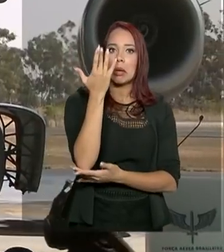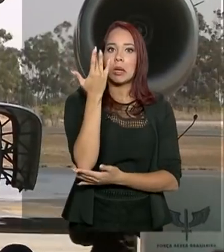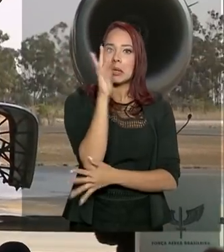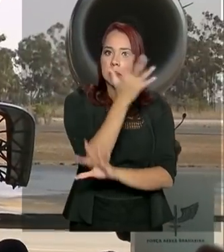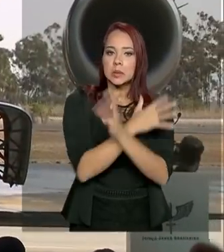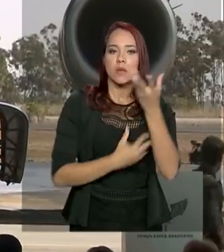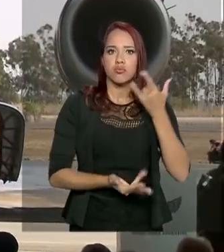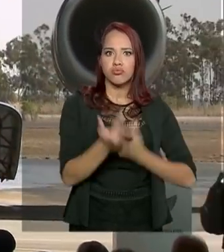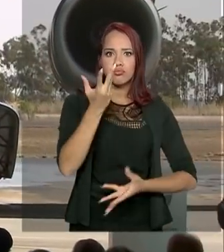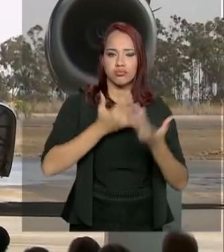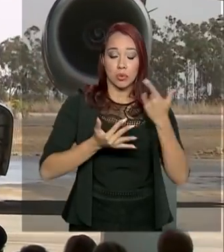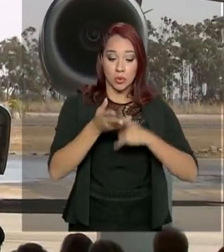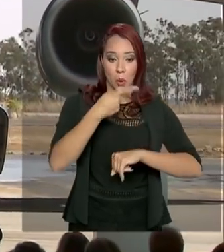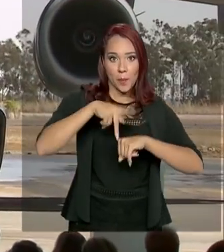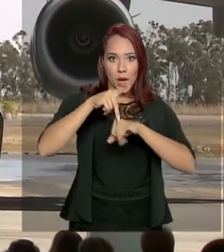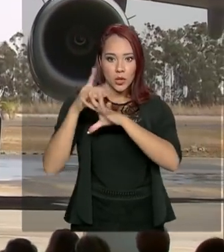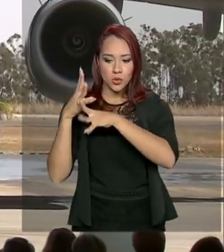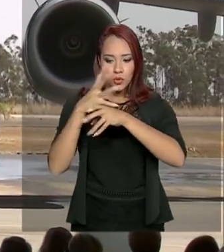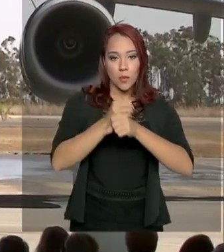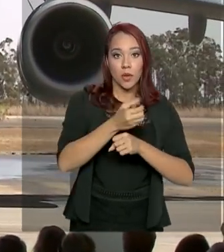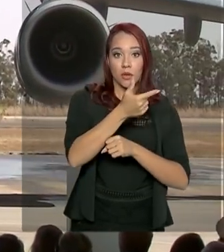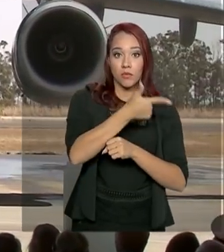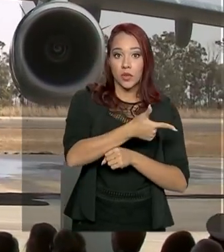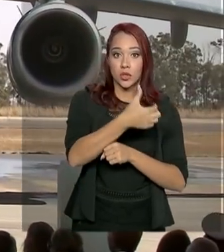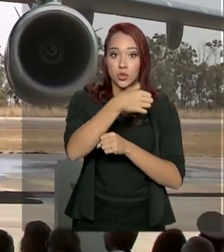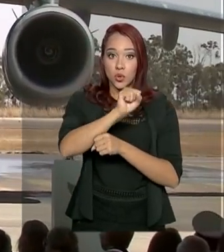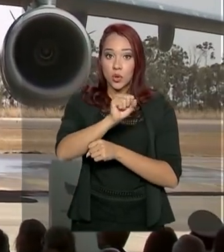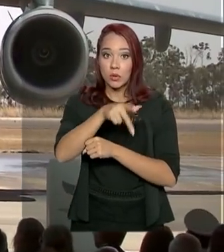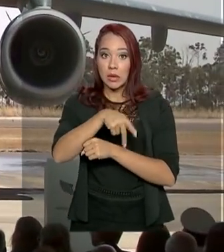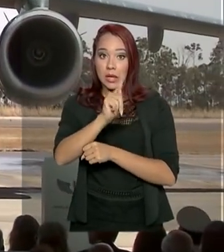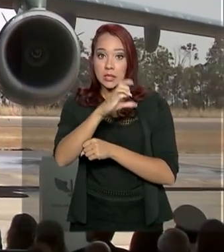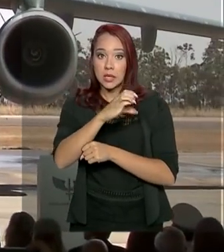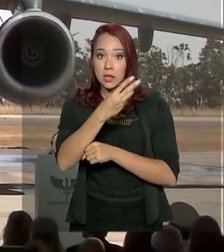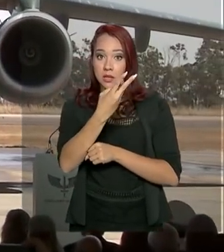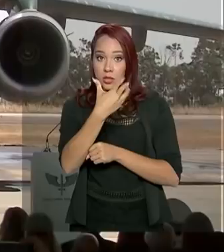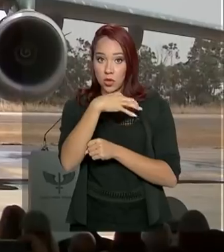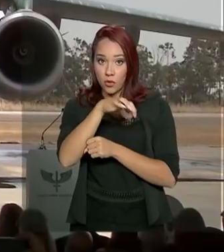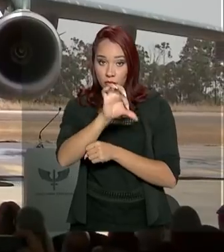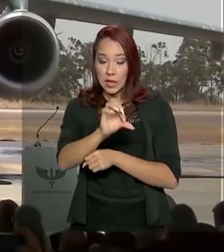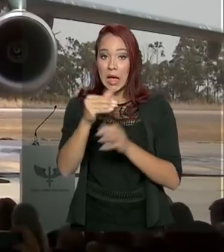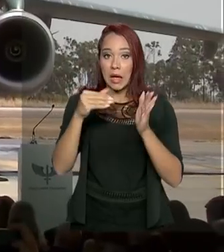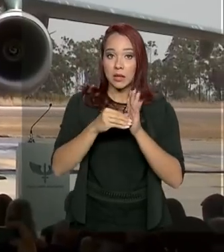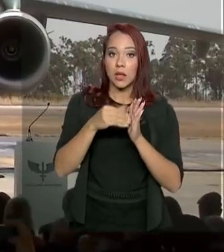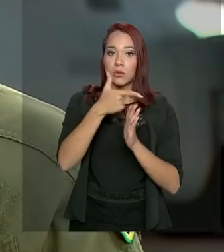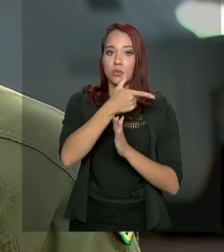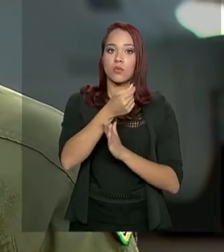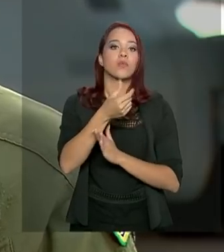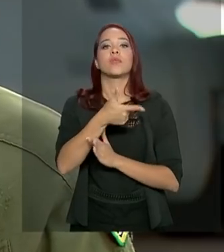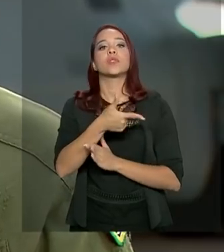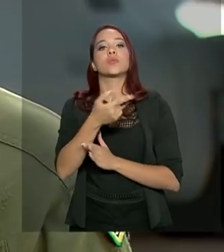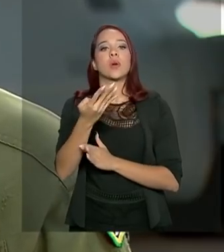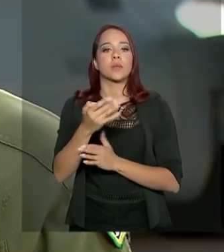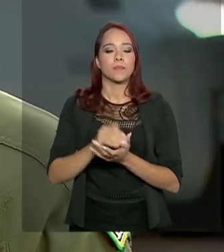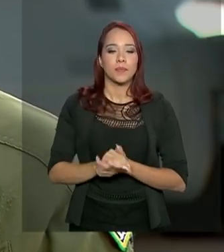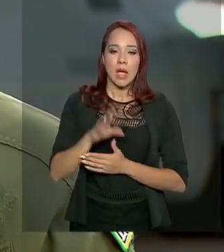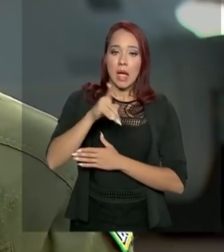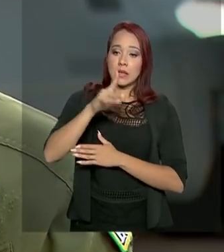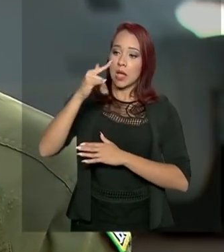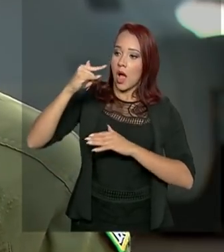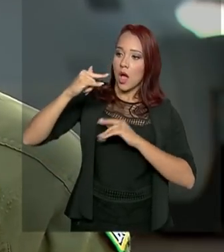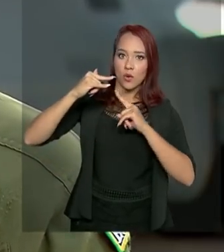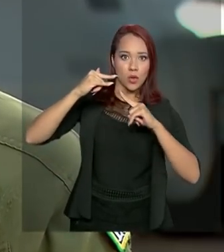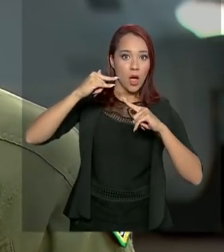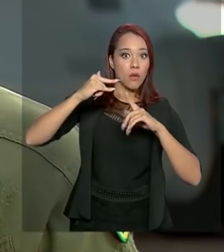Ao todo, o país contará com 28 KC-390 até 2024. Essa aeronave vai poder